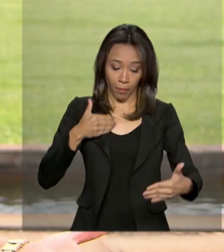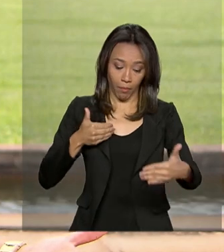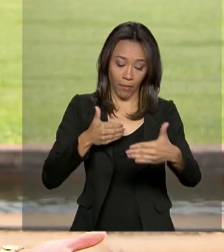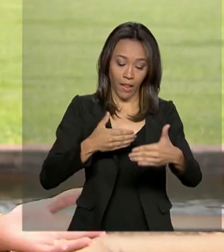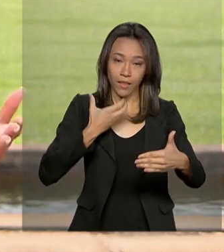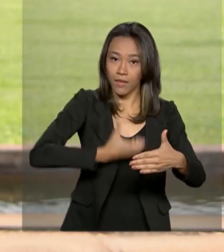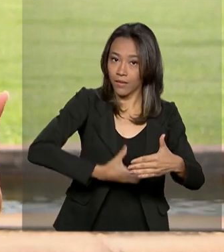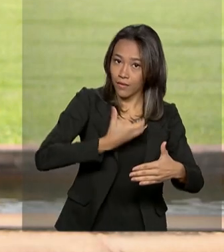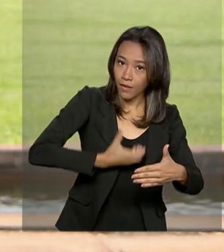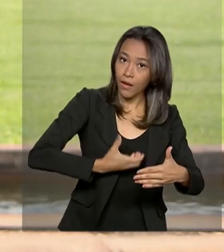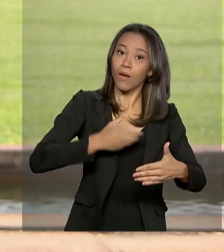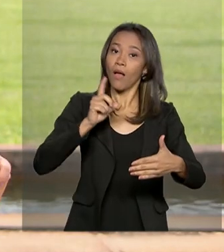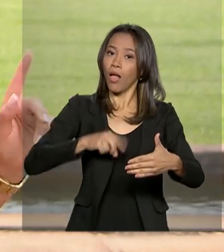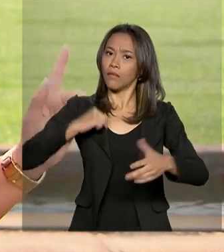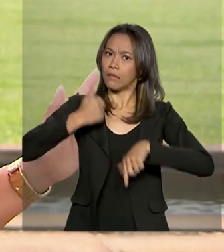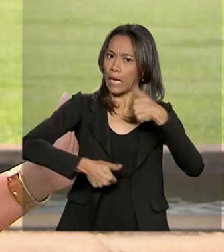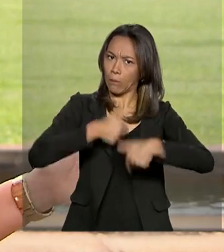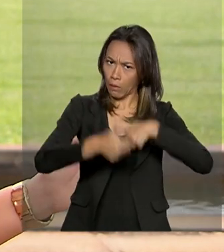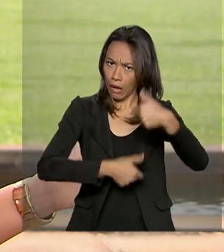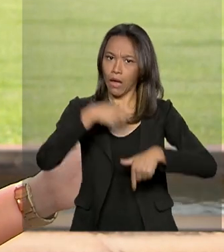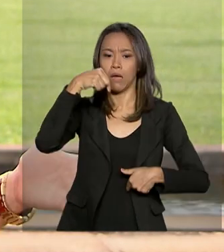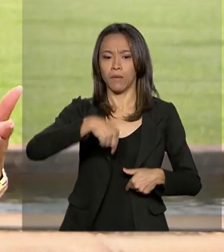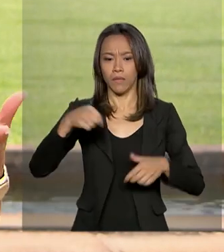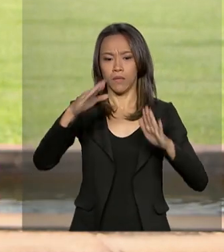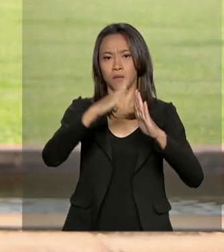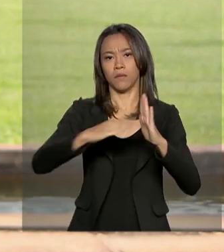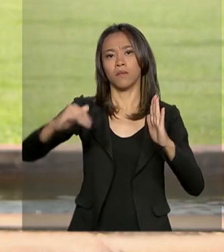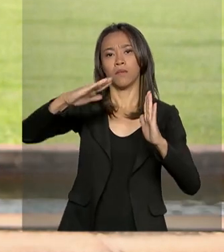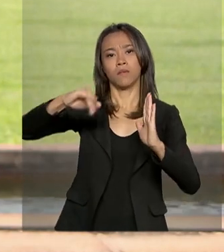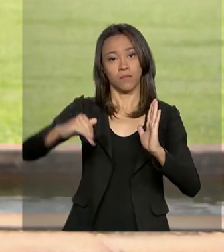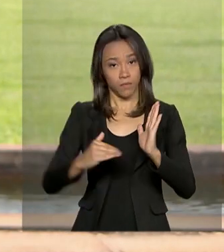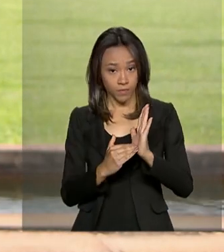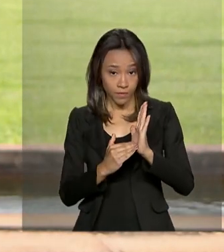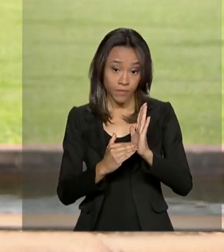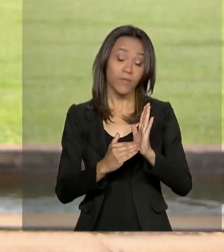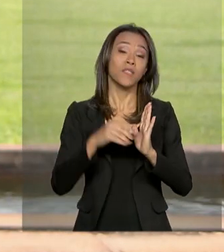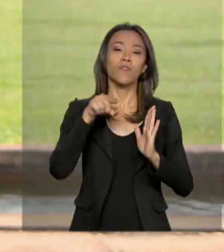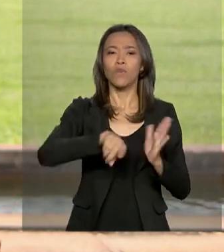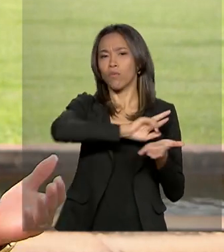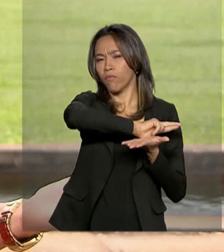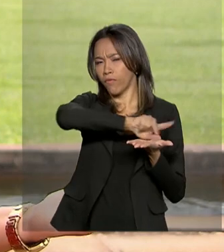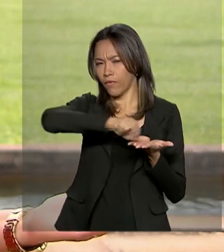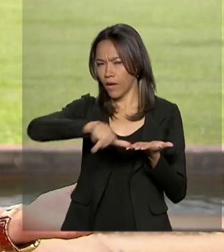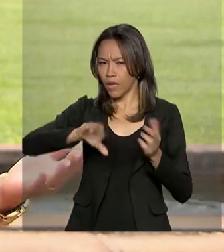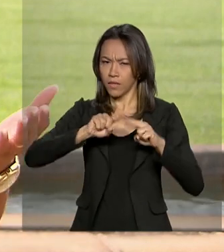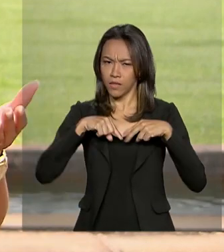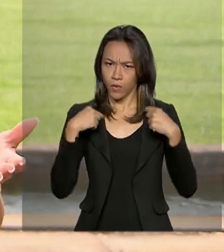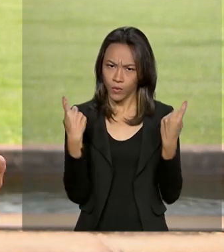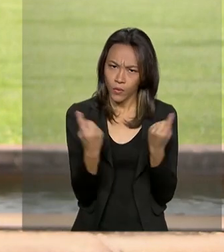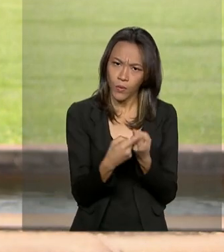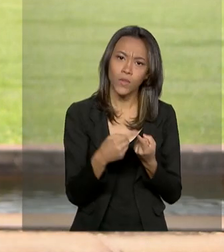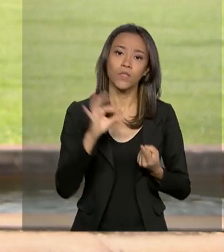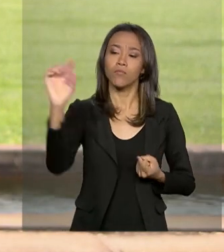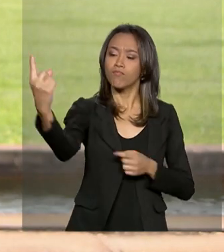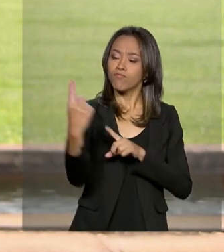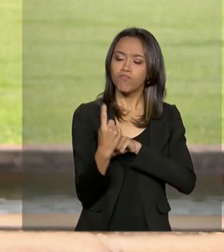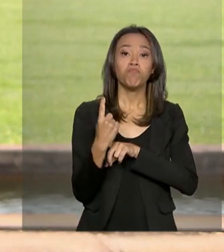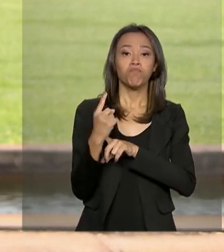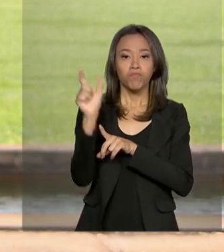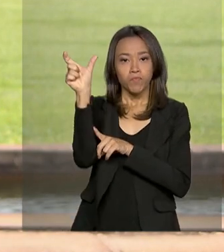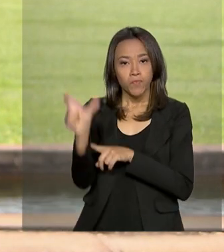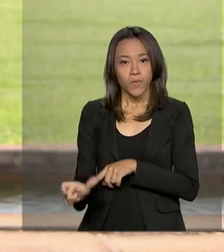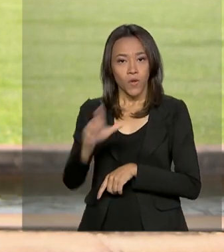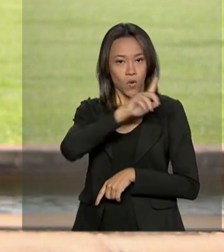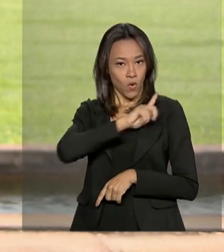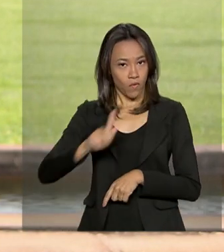Jair Bolsonaro, foi de trabalho aqui no Palácio da Alvorada. Foram várias reuniões durante o dia. Numa delas, ele recebeu o governador do Distrito